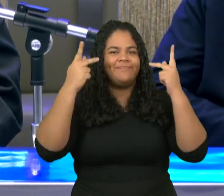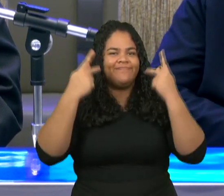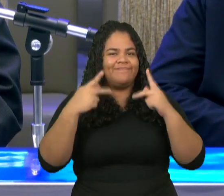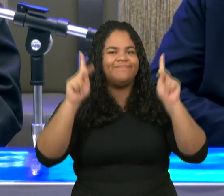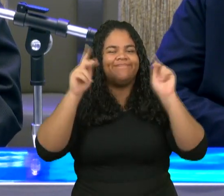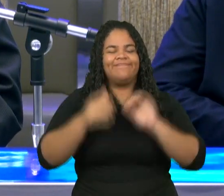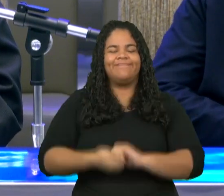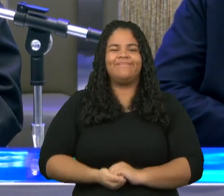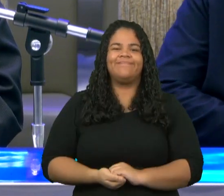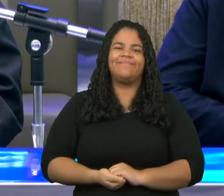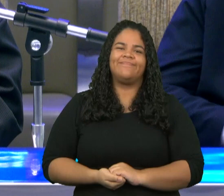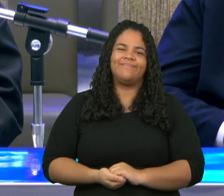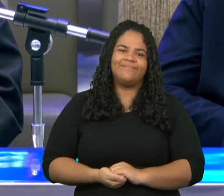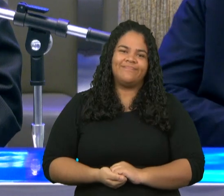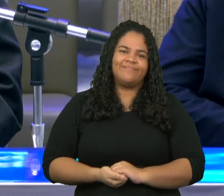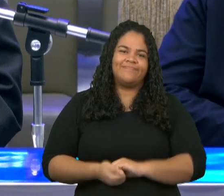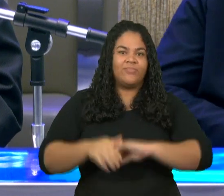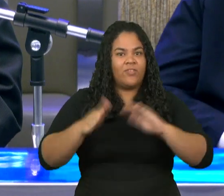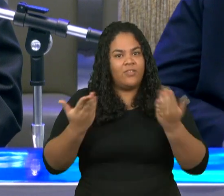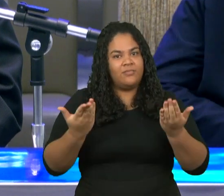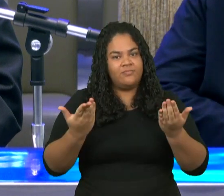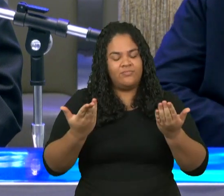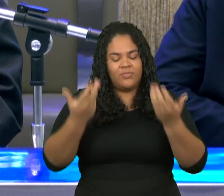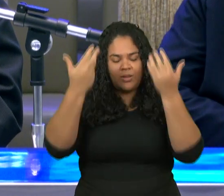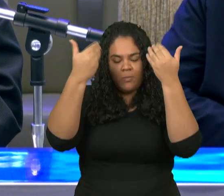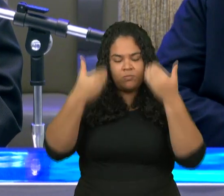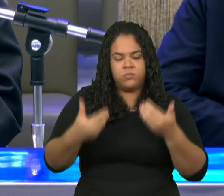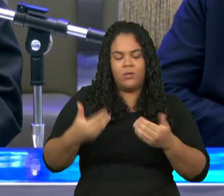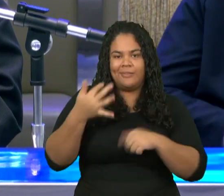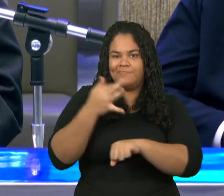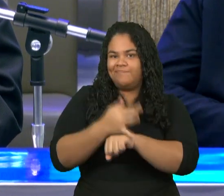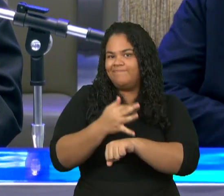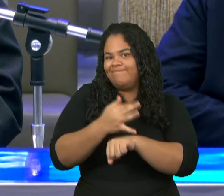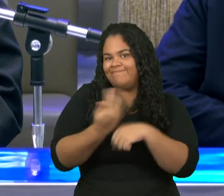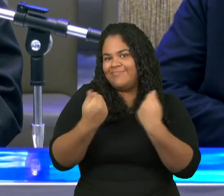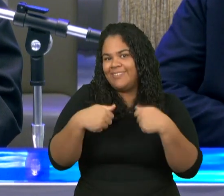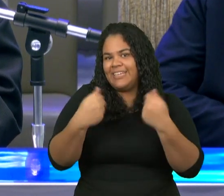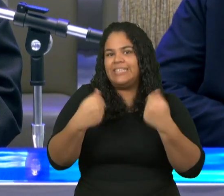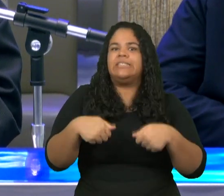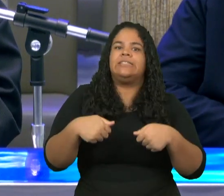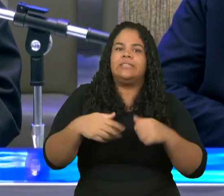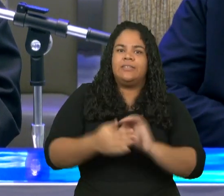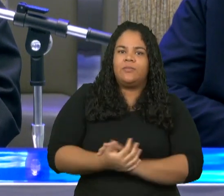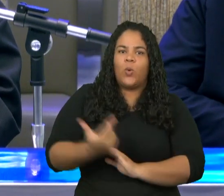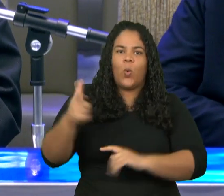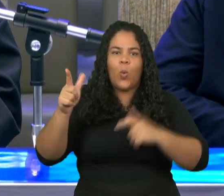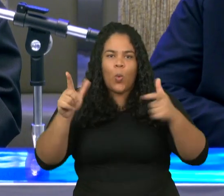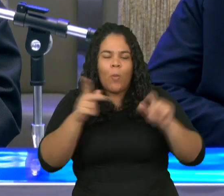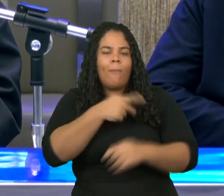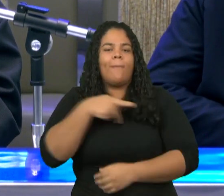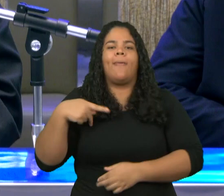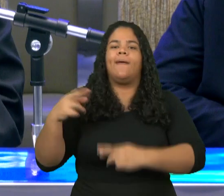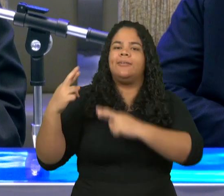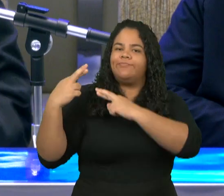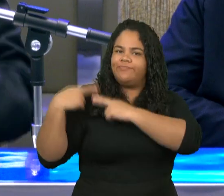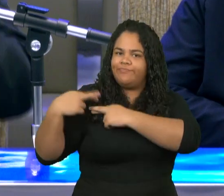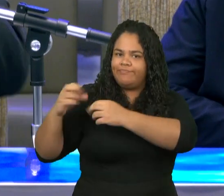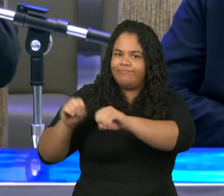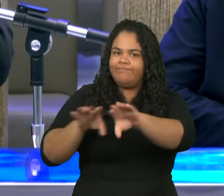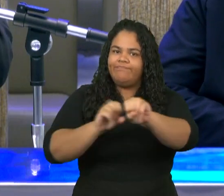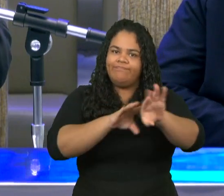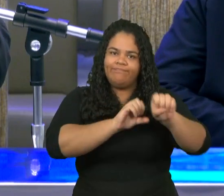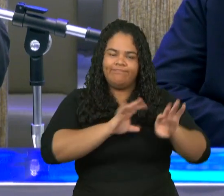ausência estão com a responsabilidade de trazer o ensino